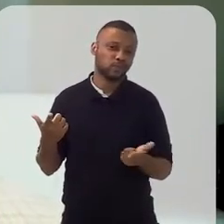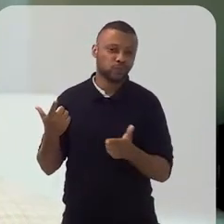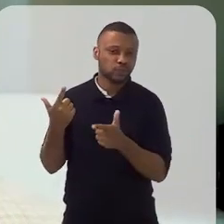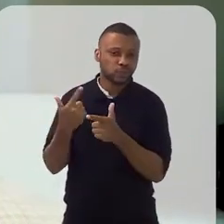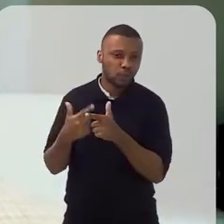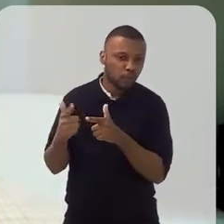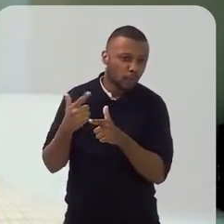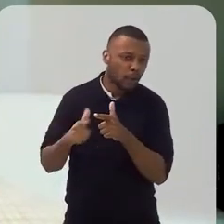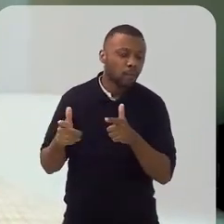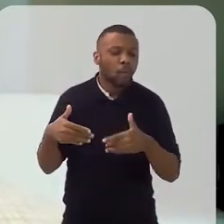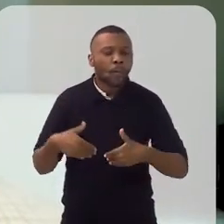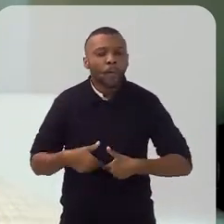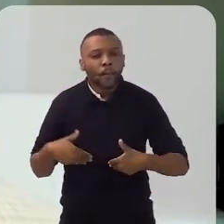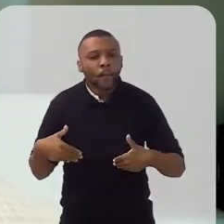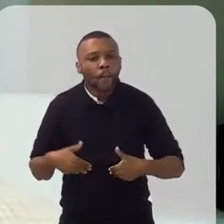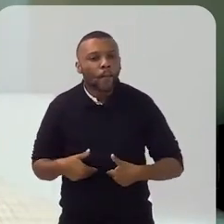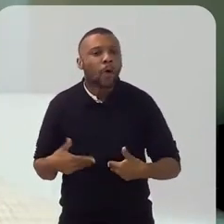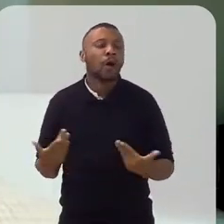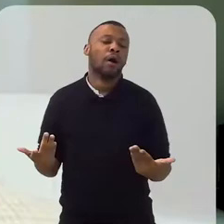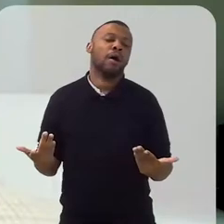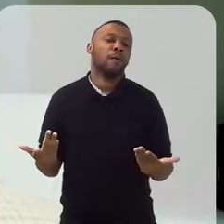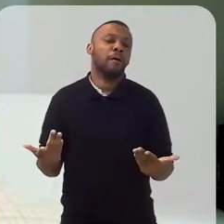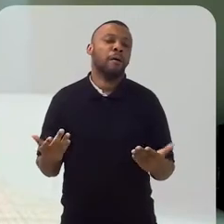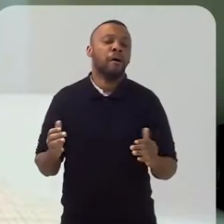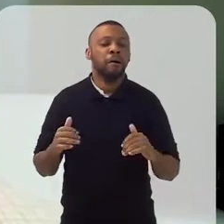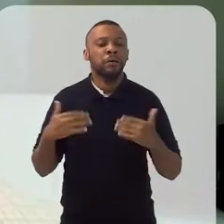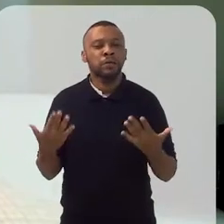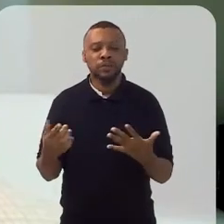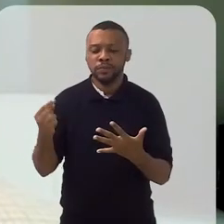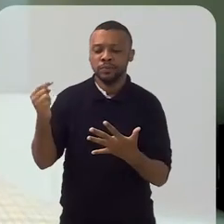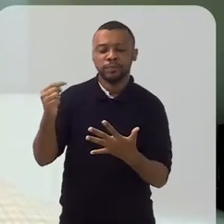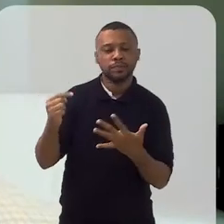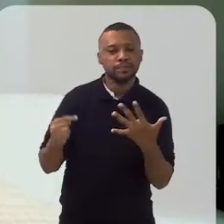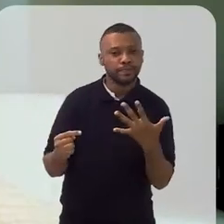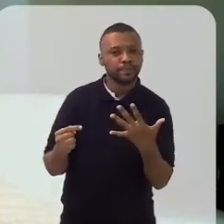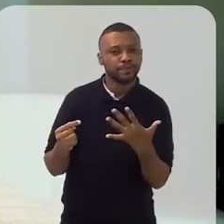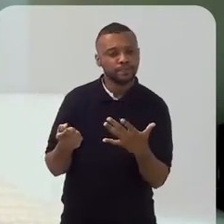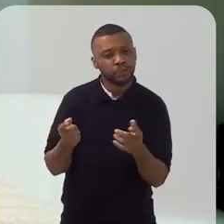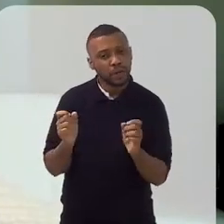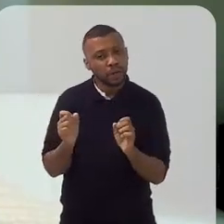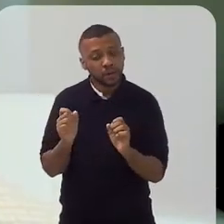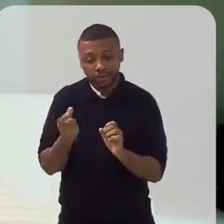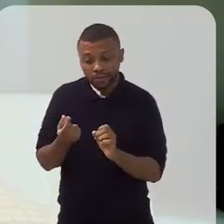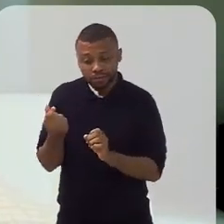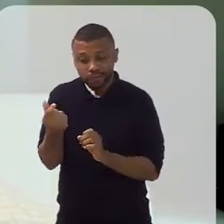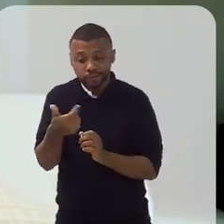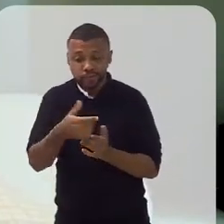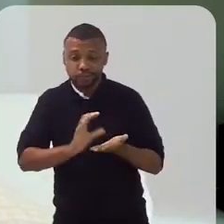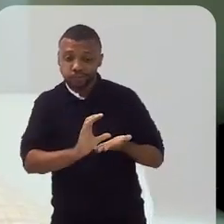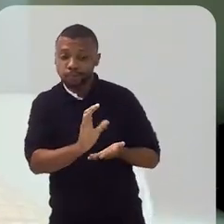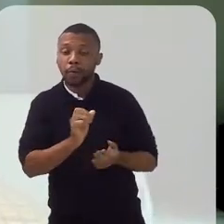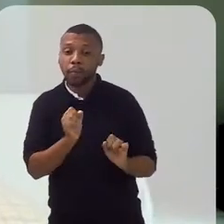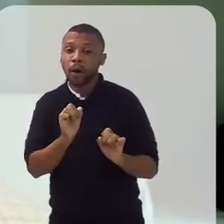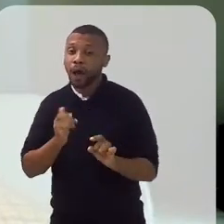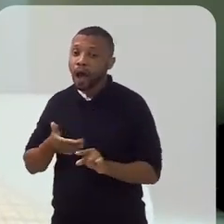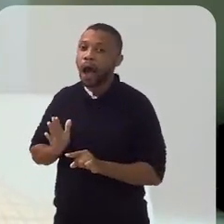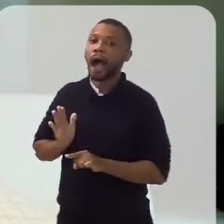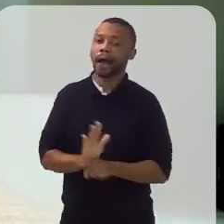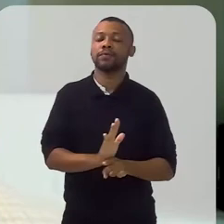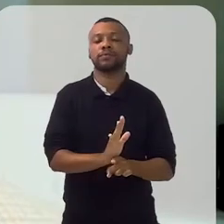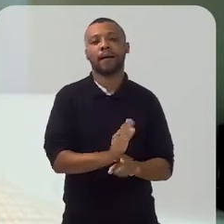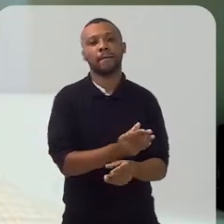da fome. Então, esses valores podem engrandecer muito,